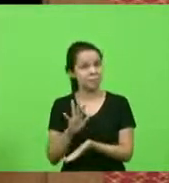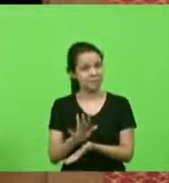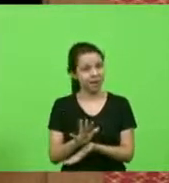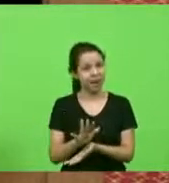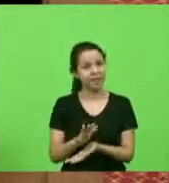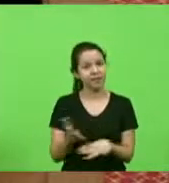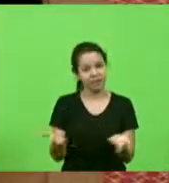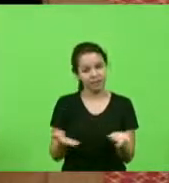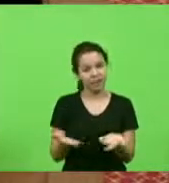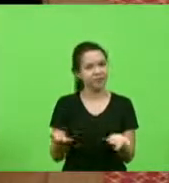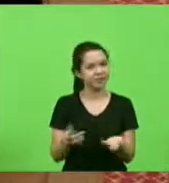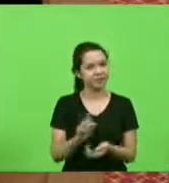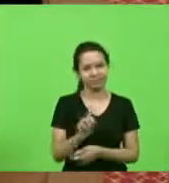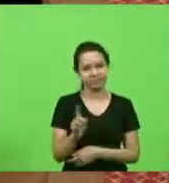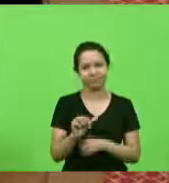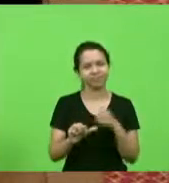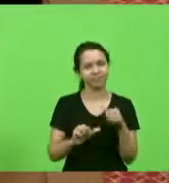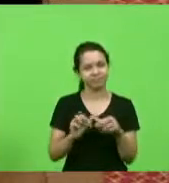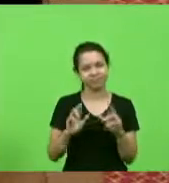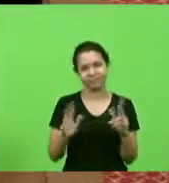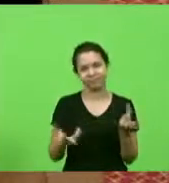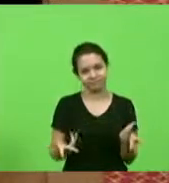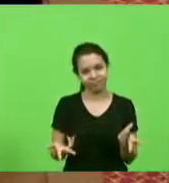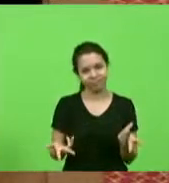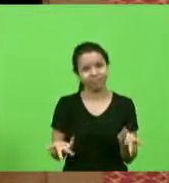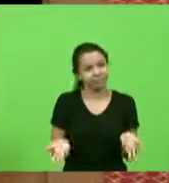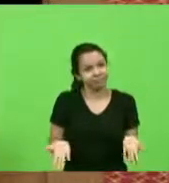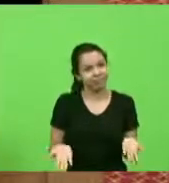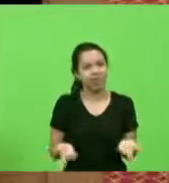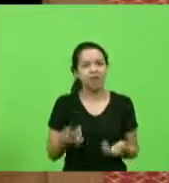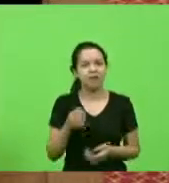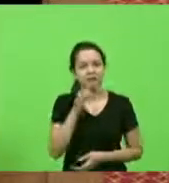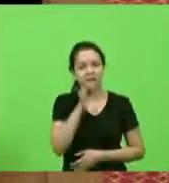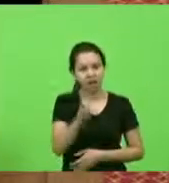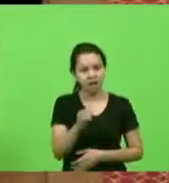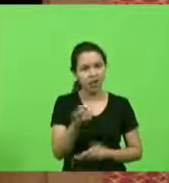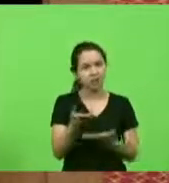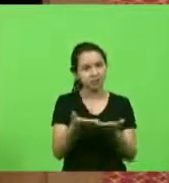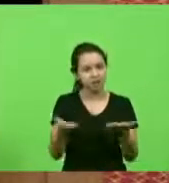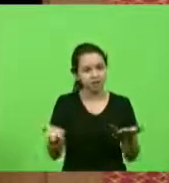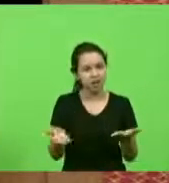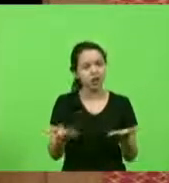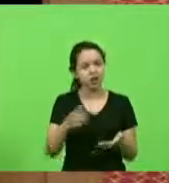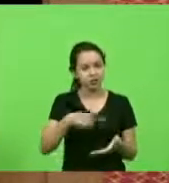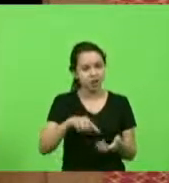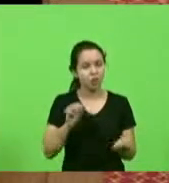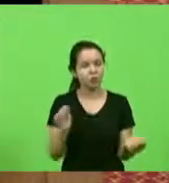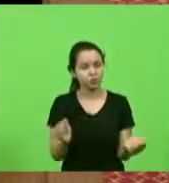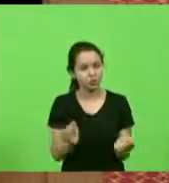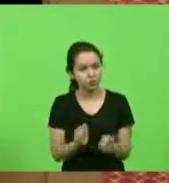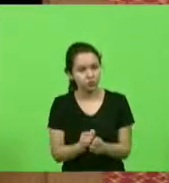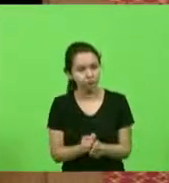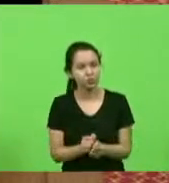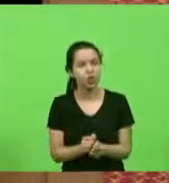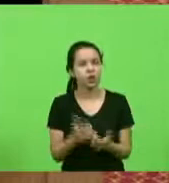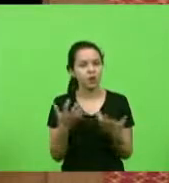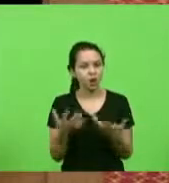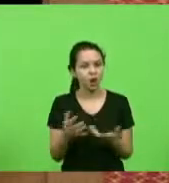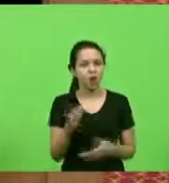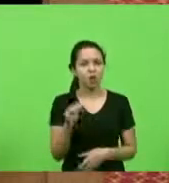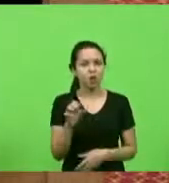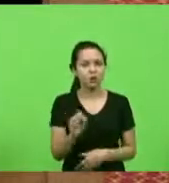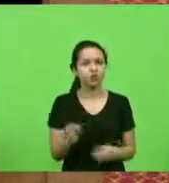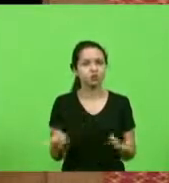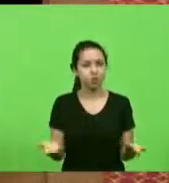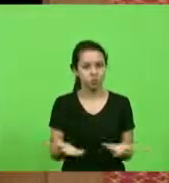então só gostaria de dizer a vossa excelência que nós estamos juntos que eu espero que o COIS hoje tome essa